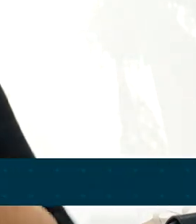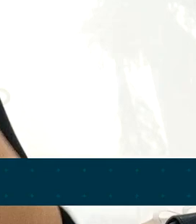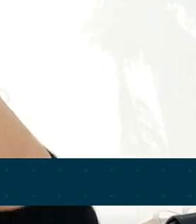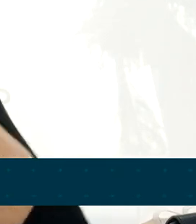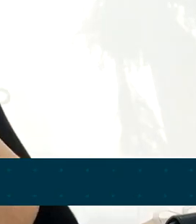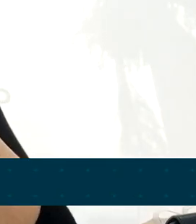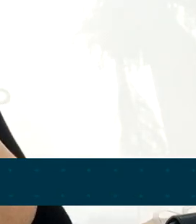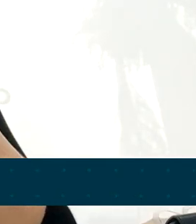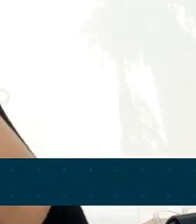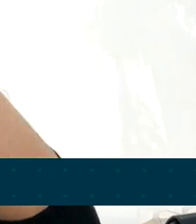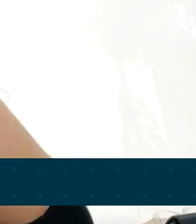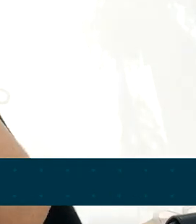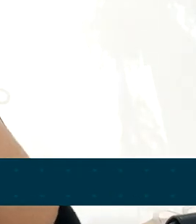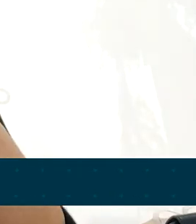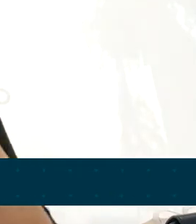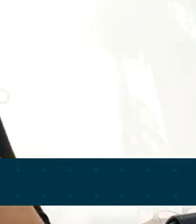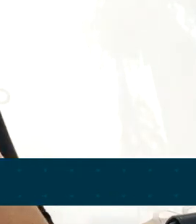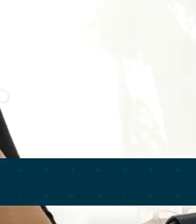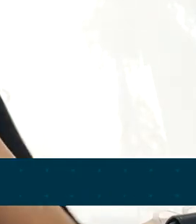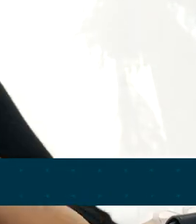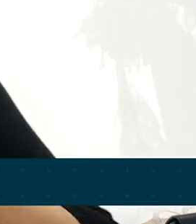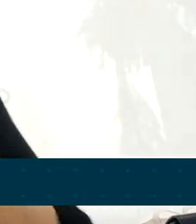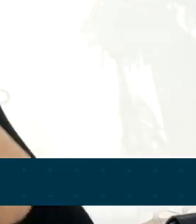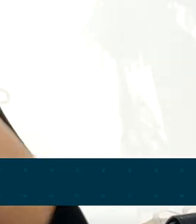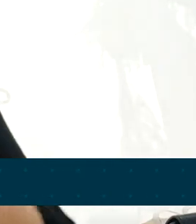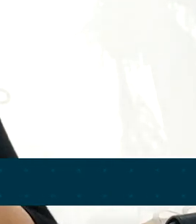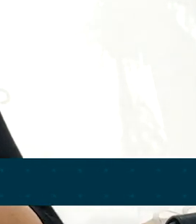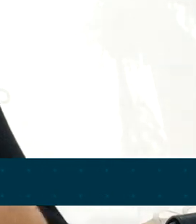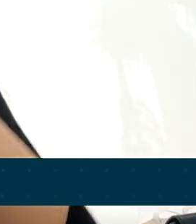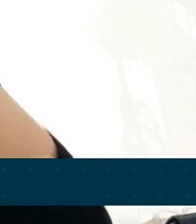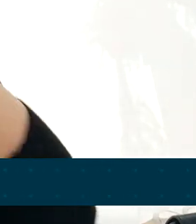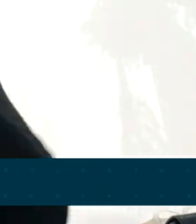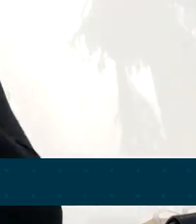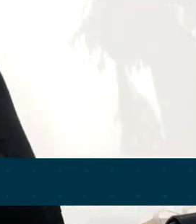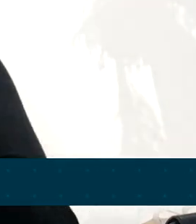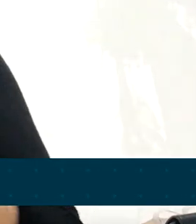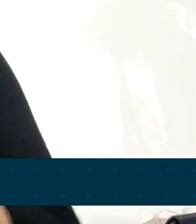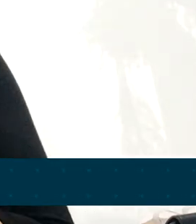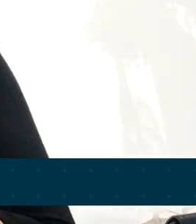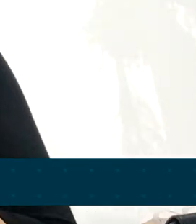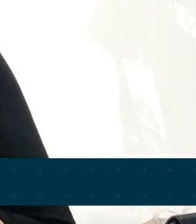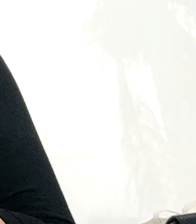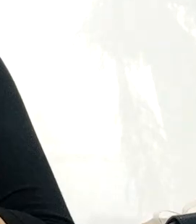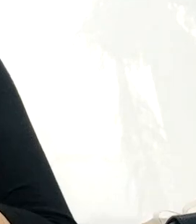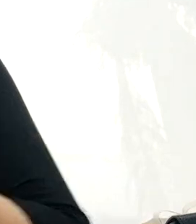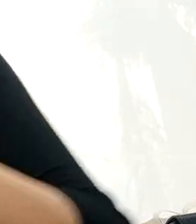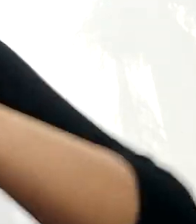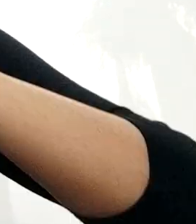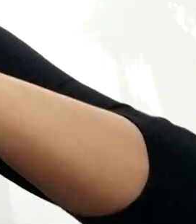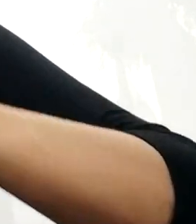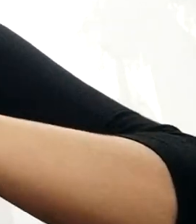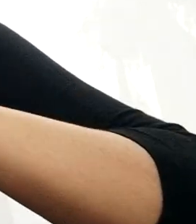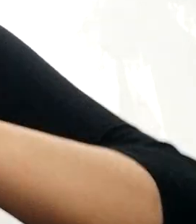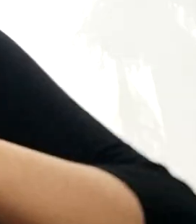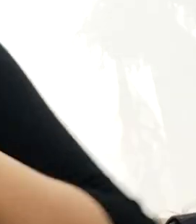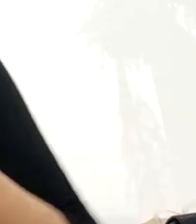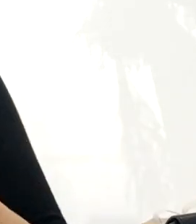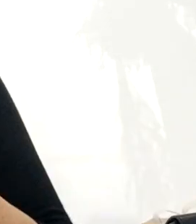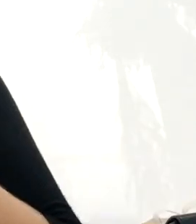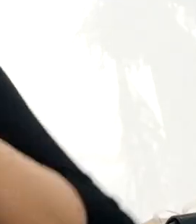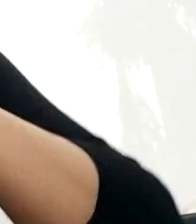modalidade de educação bilingüe é incluída na LDB, com a sua estrutura,